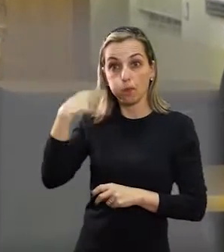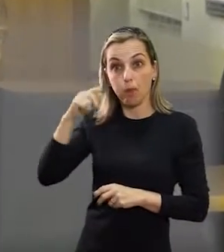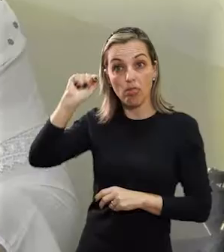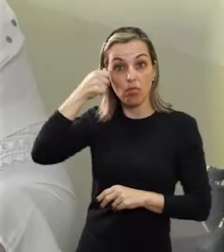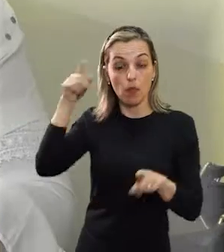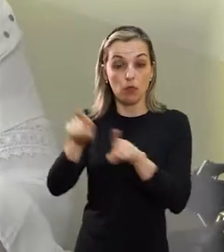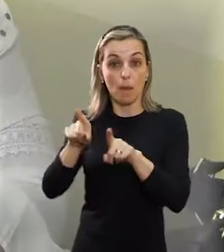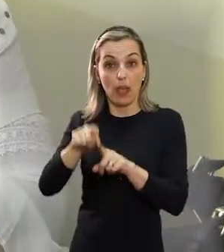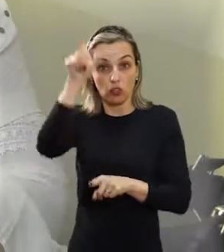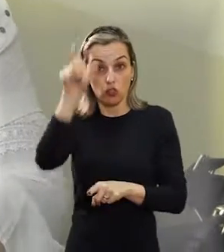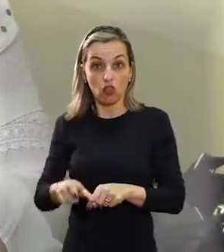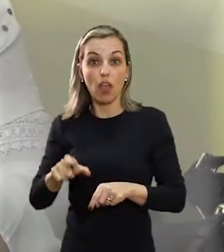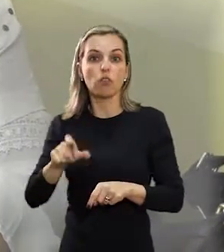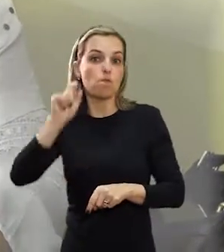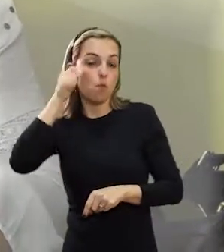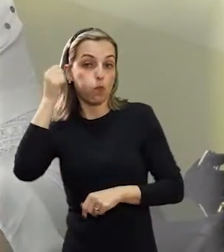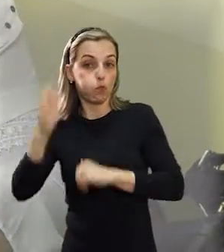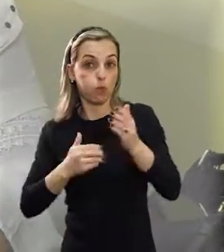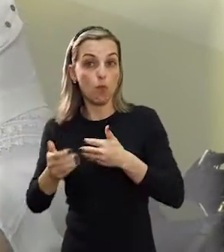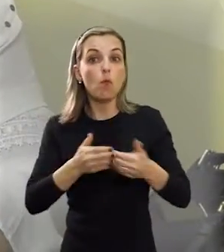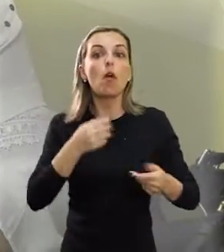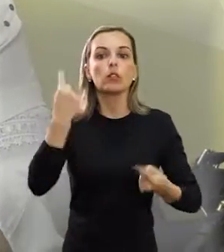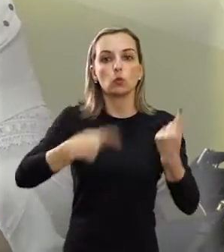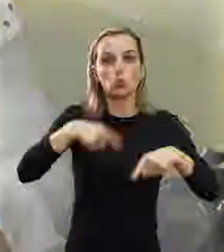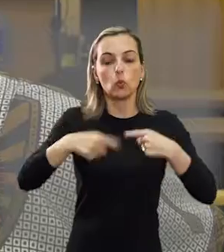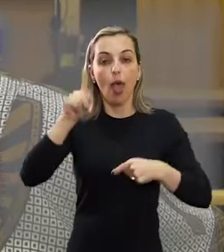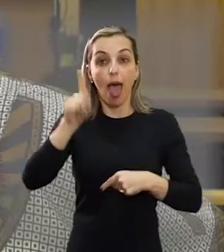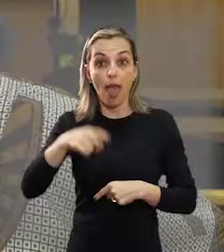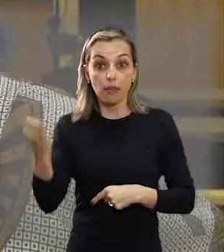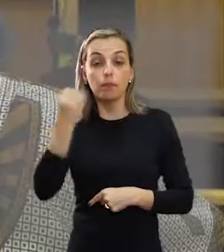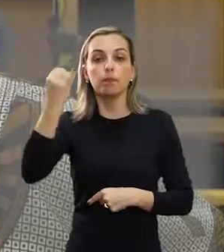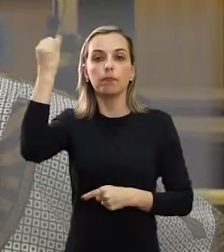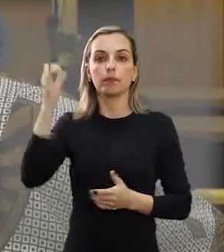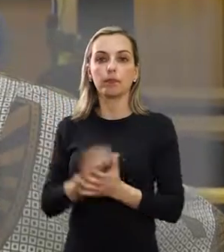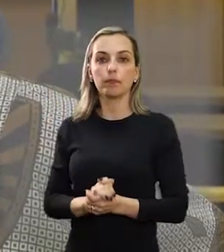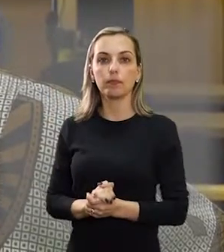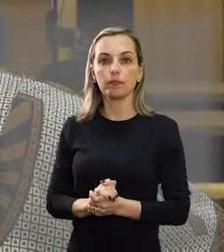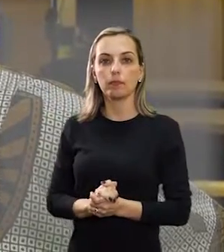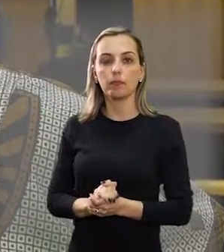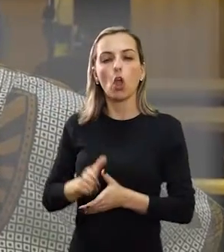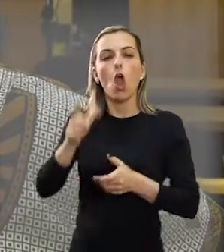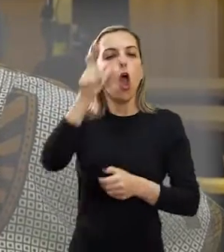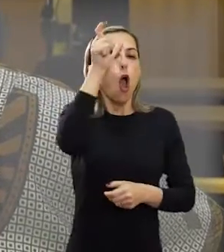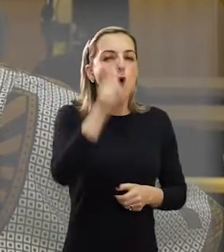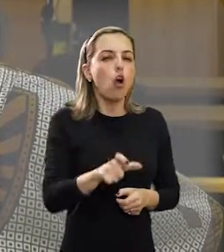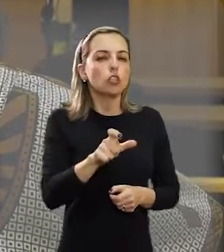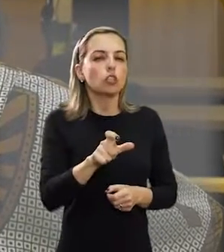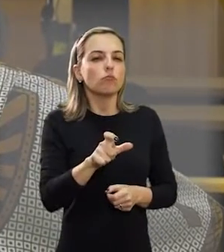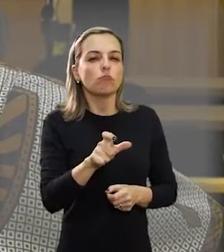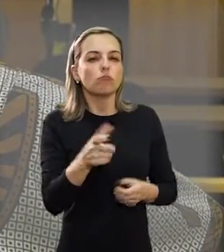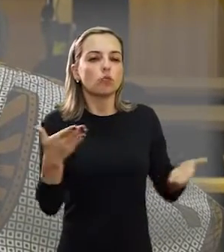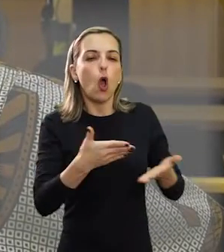é muito importante. E qual seria o papel de Luiz Gama hoje? Eu entendo que ele manteria a radicalidade dele.